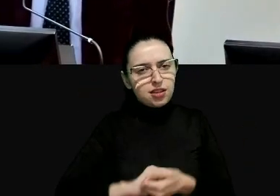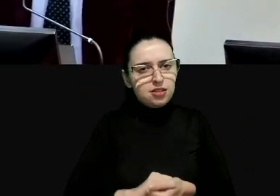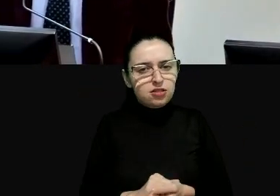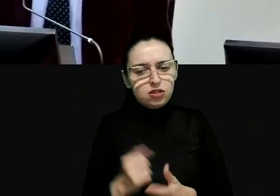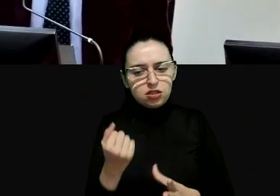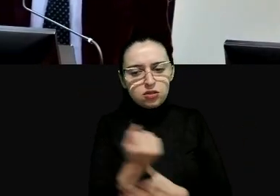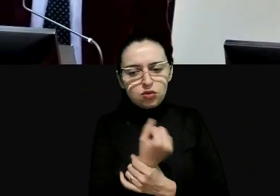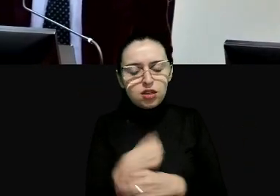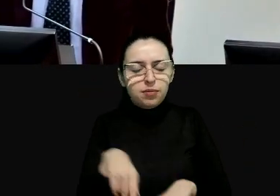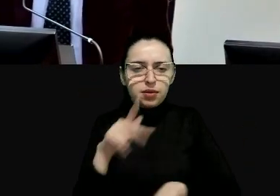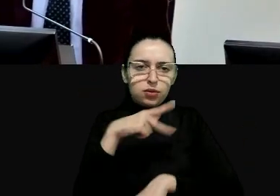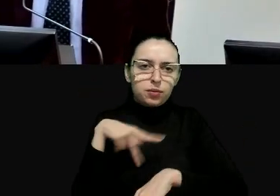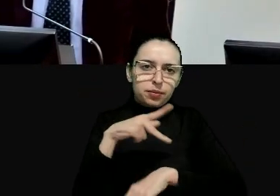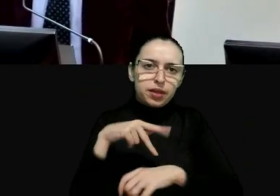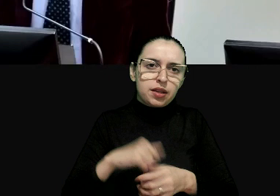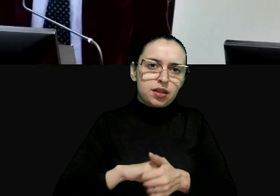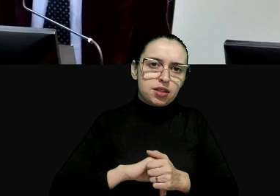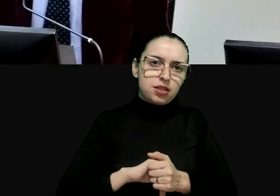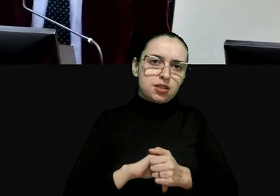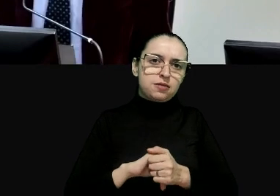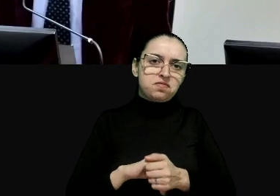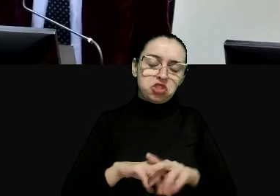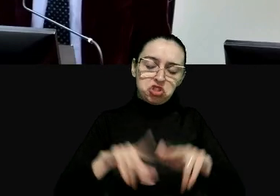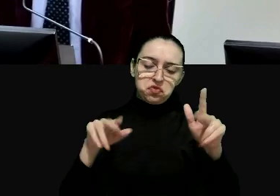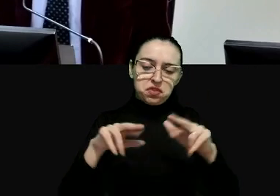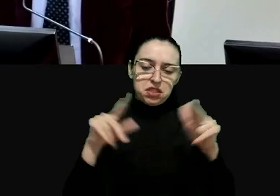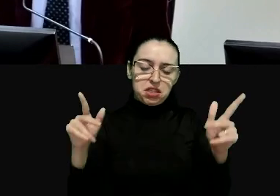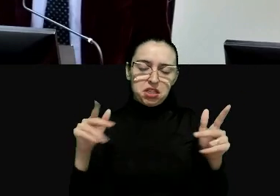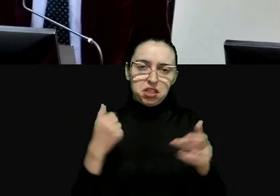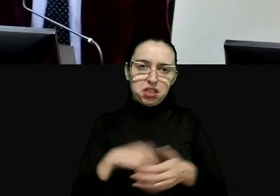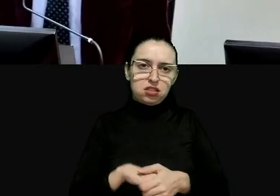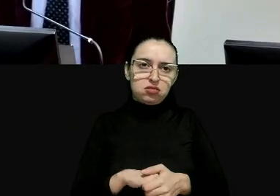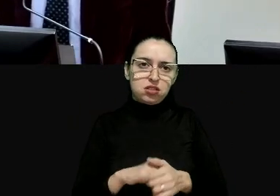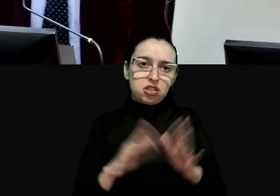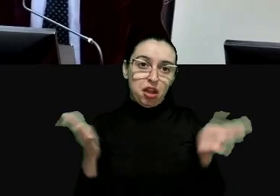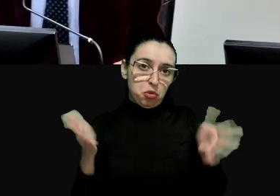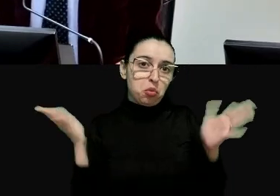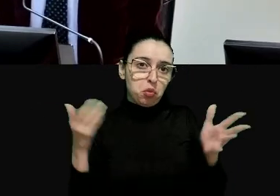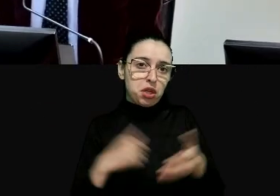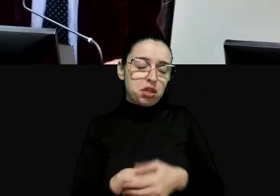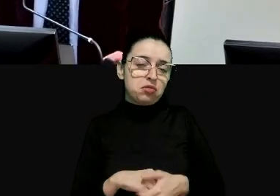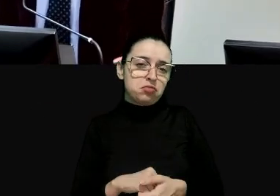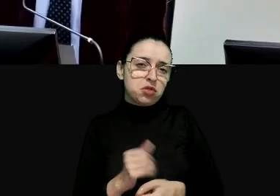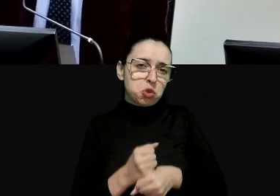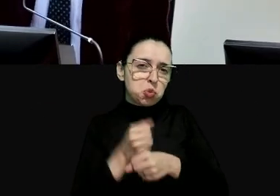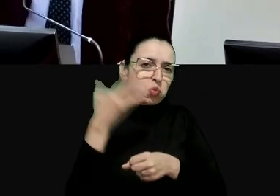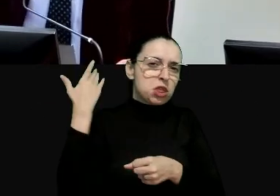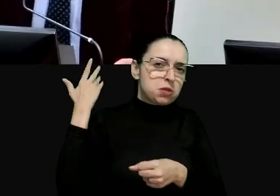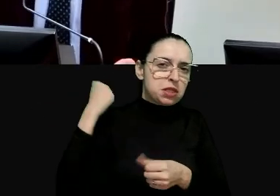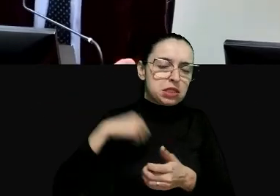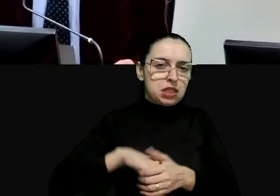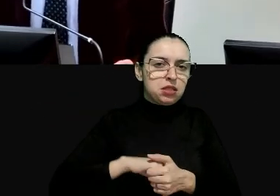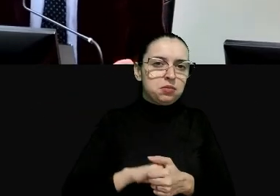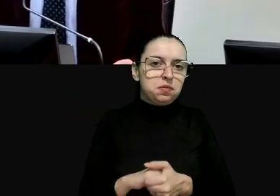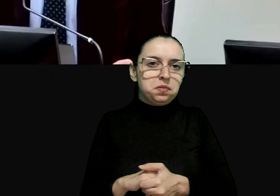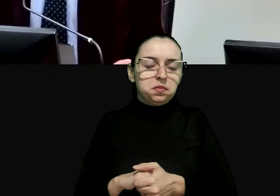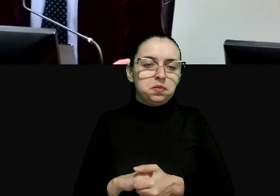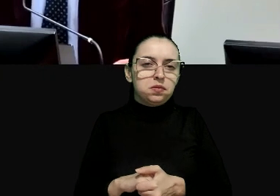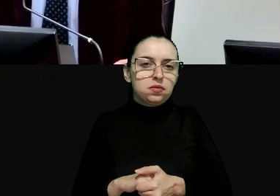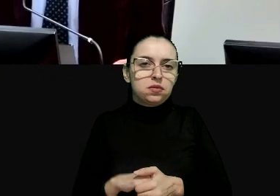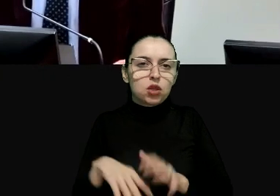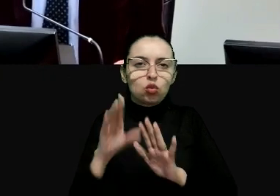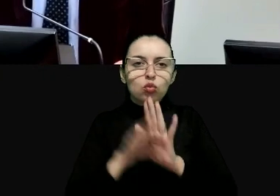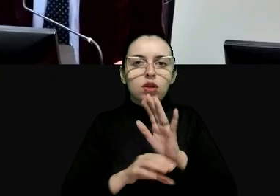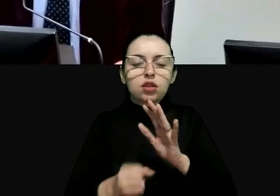mas seguramente este país hoje é em uma situação muito distinta da situação que estava nos anos 90. E isso é algo que leva ao